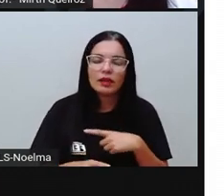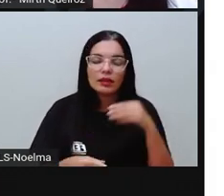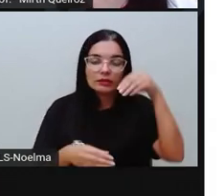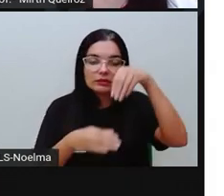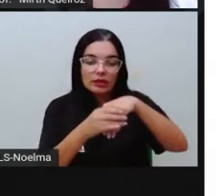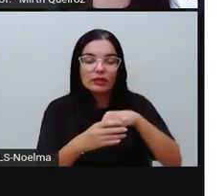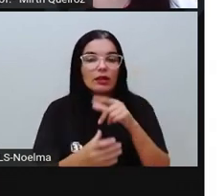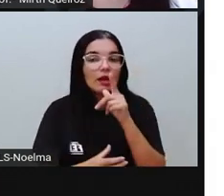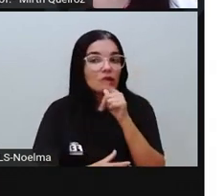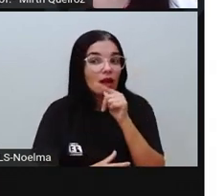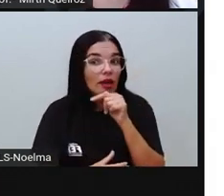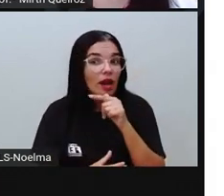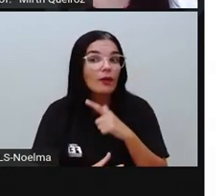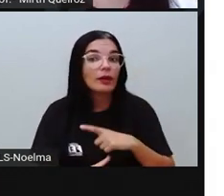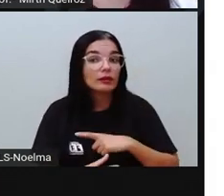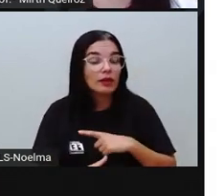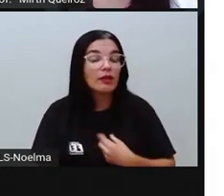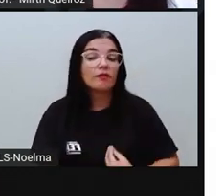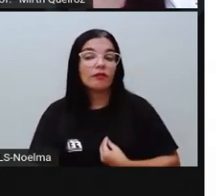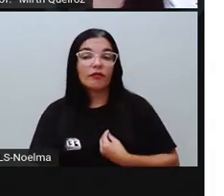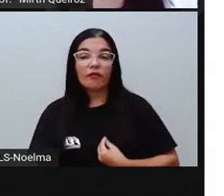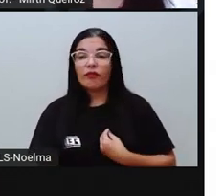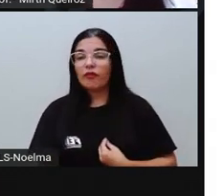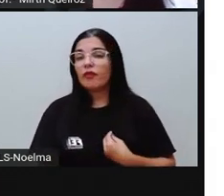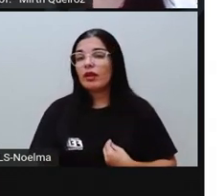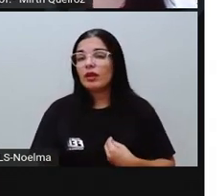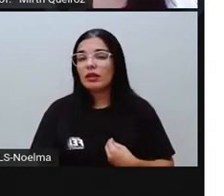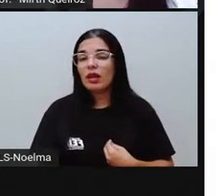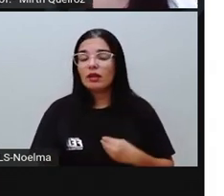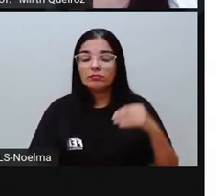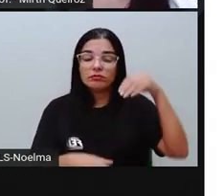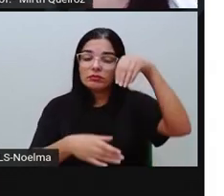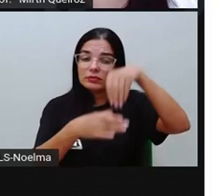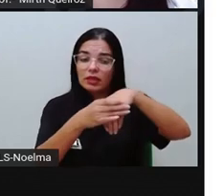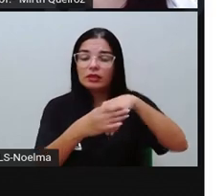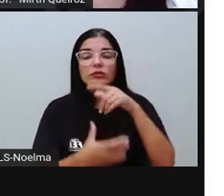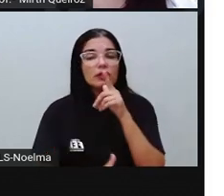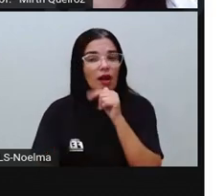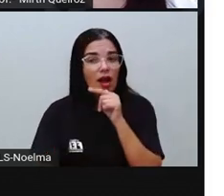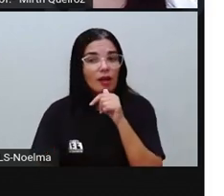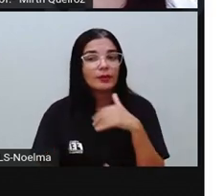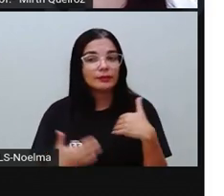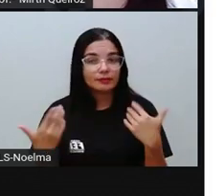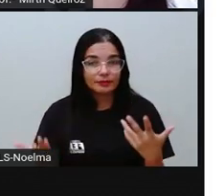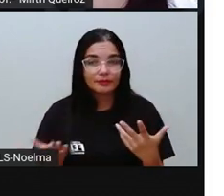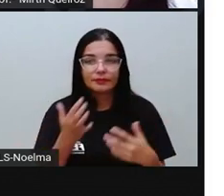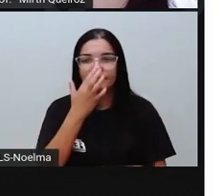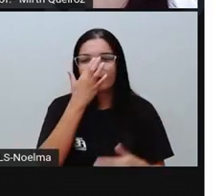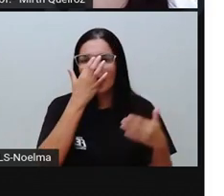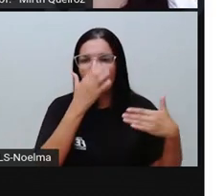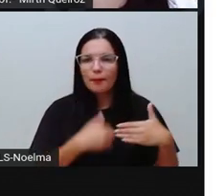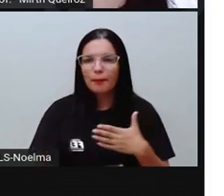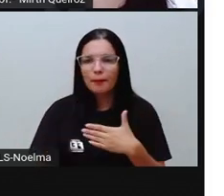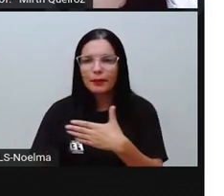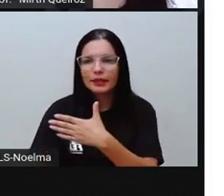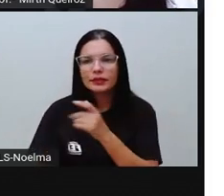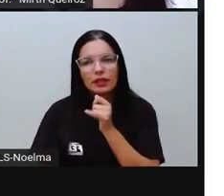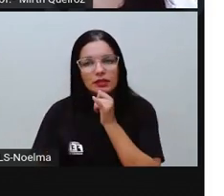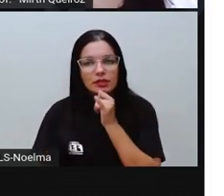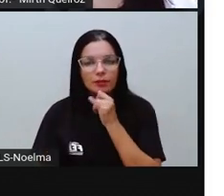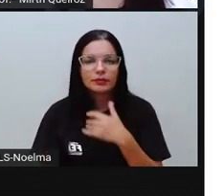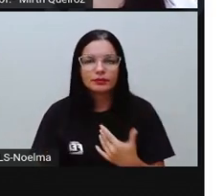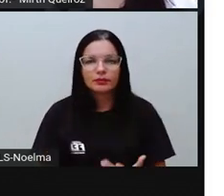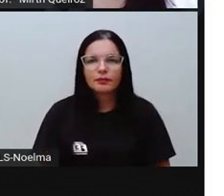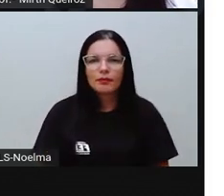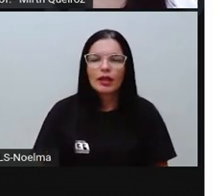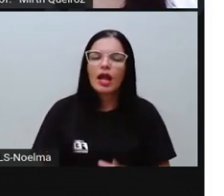ter uma rica biodiversidade. Nós vamos ter espécies que vivem ali naquela água, certo? As diversas